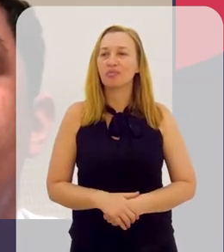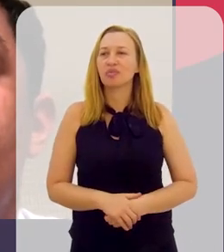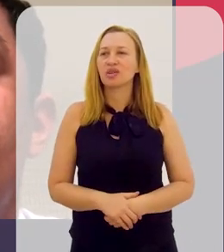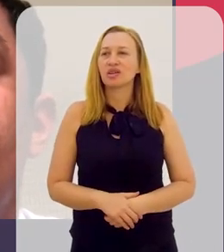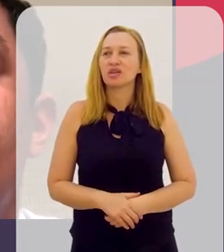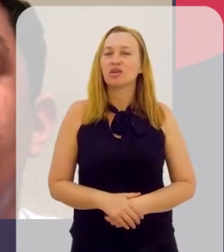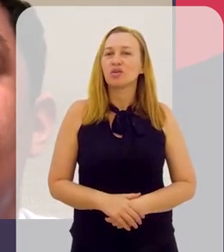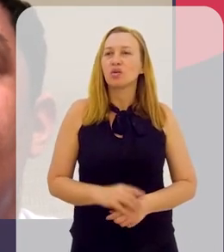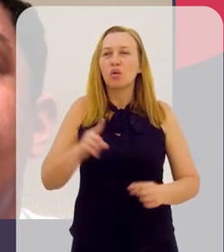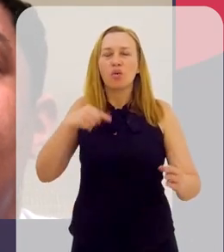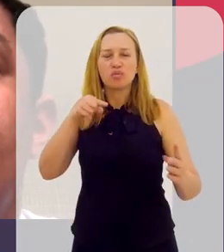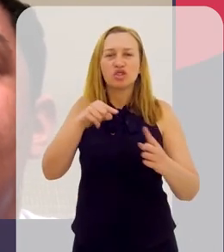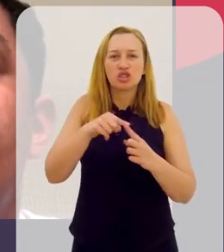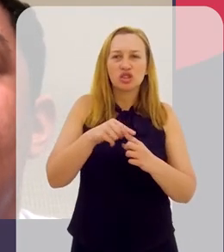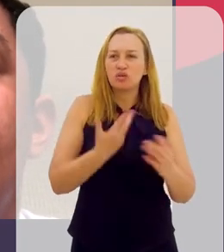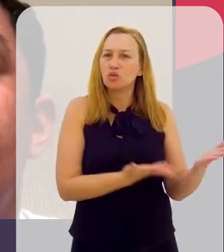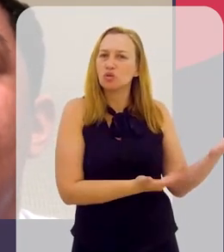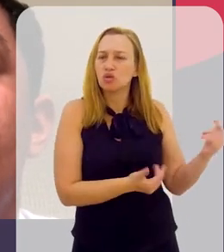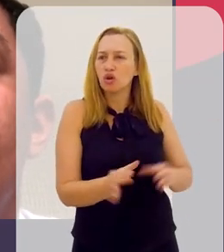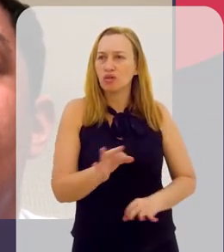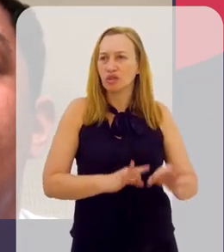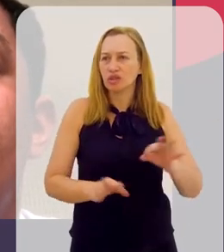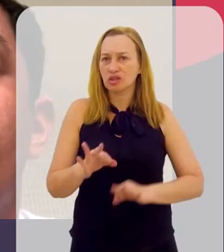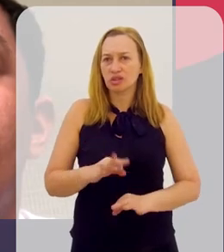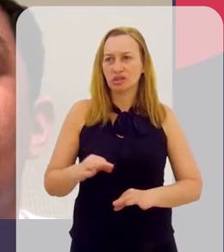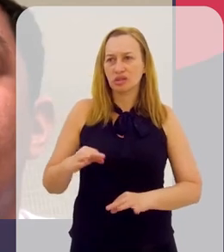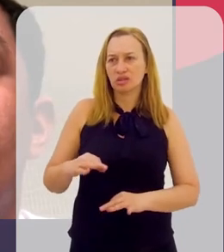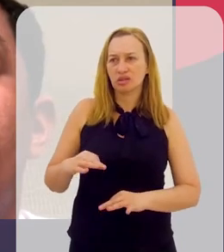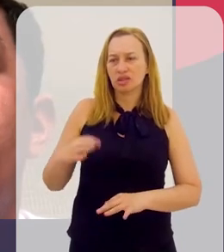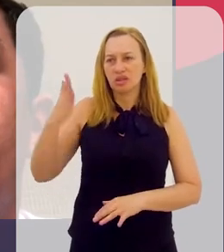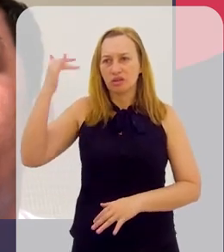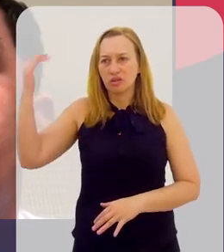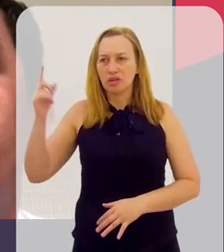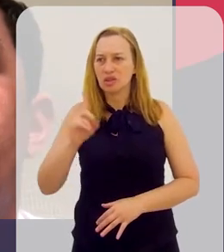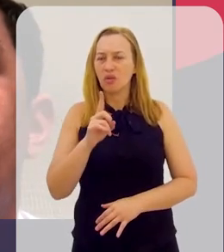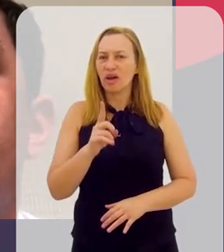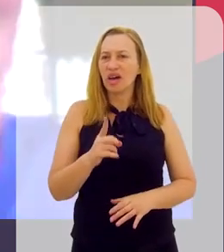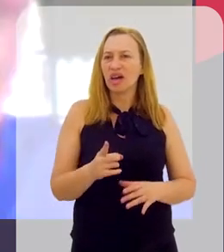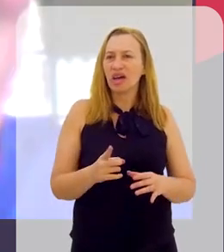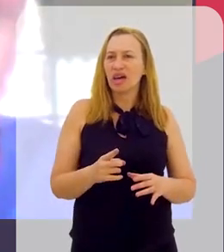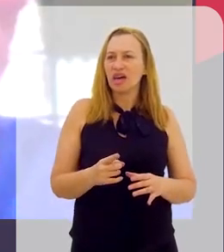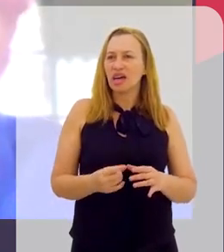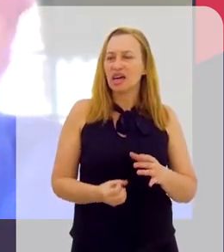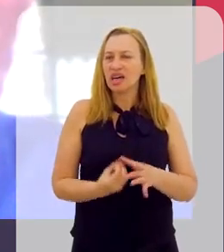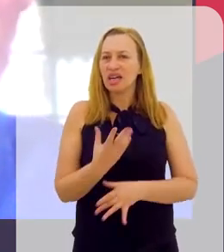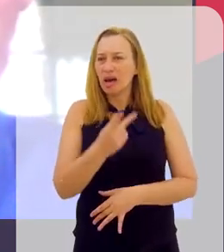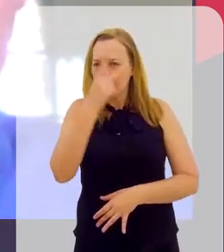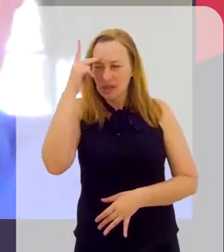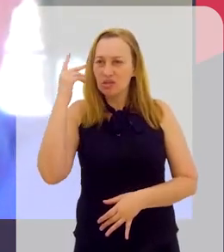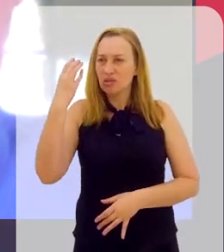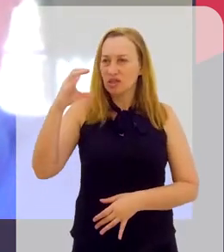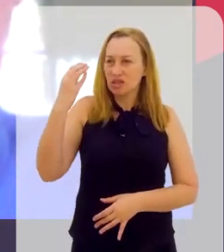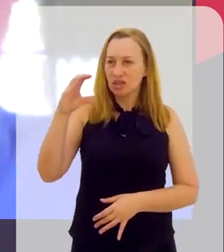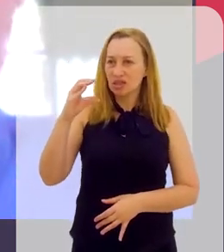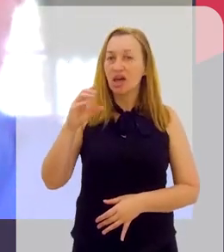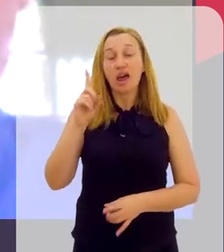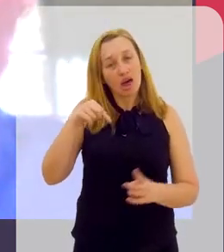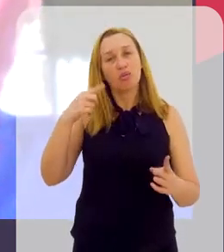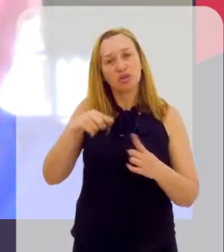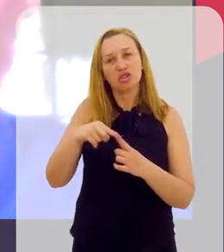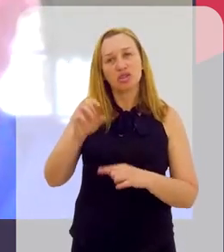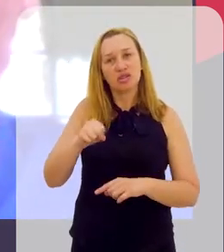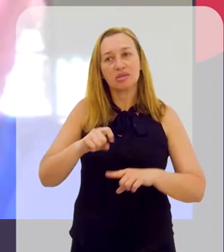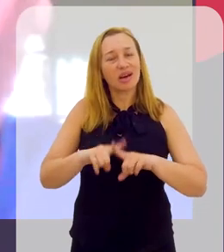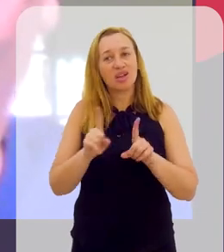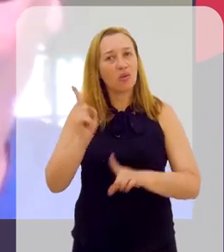objetivo dos jovens talentos não é fazer cientistas. É